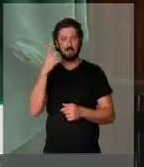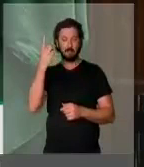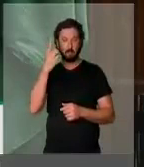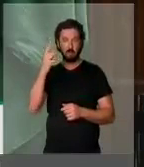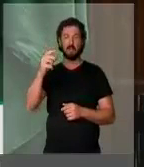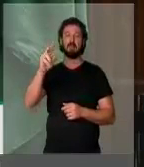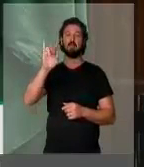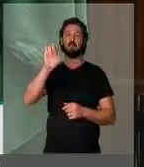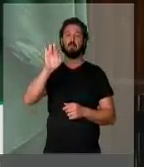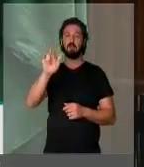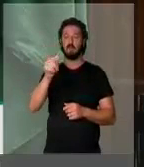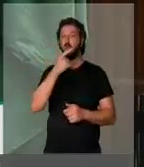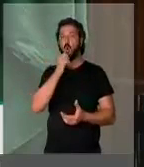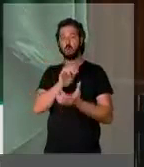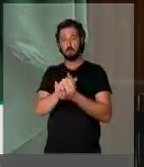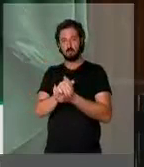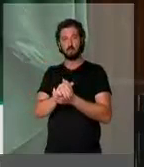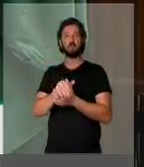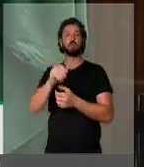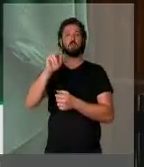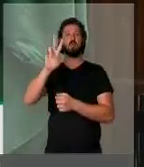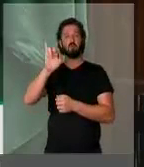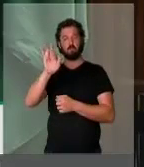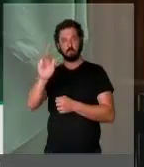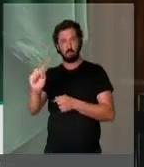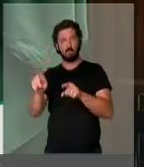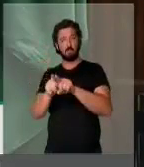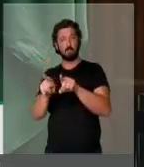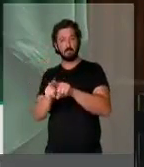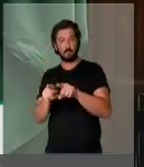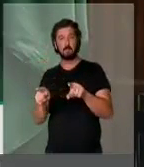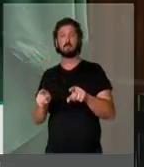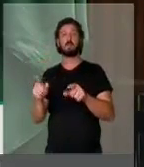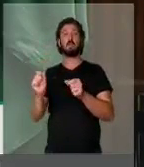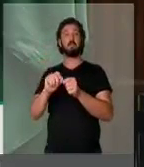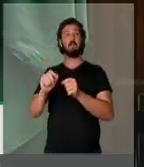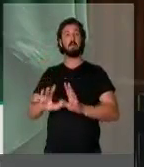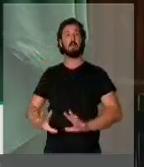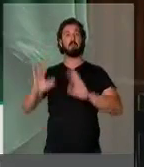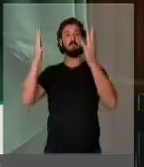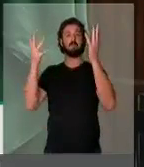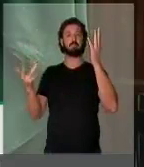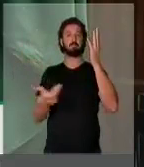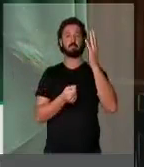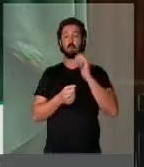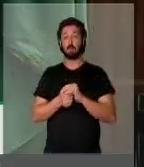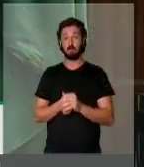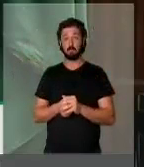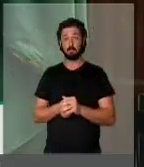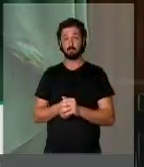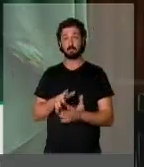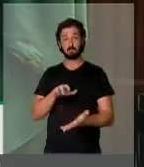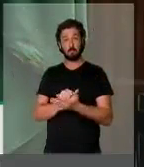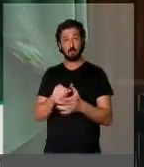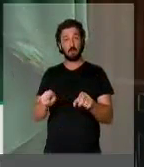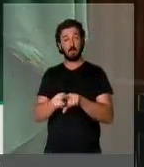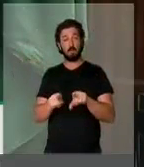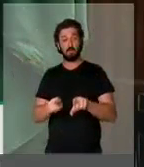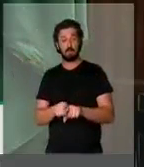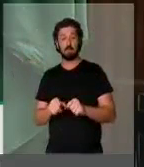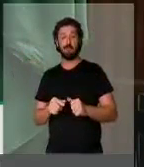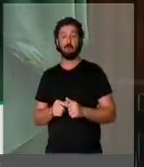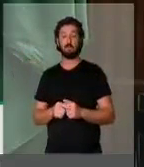ao seu esposo Zé Vieira, que participaram conosco dessa grande festa. Quero aqui deixar o registro, senhor presidente, que